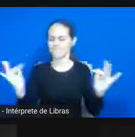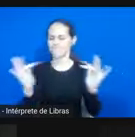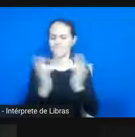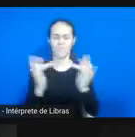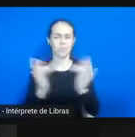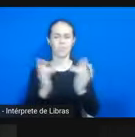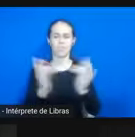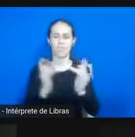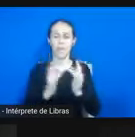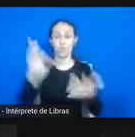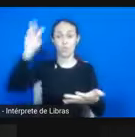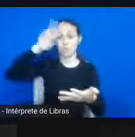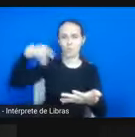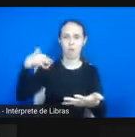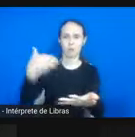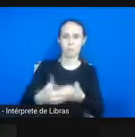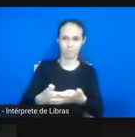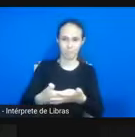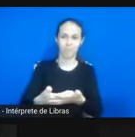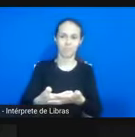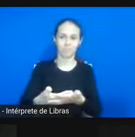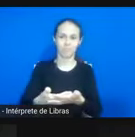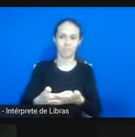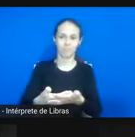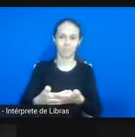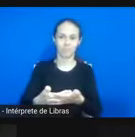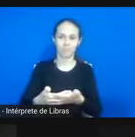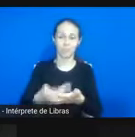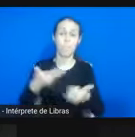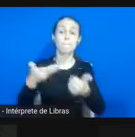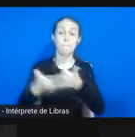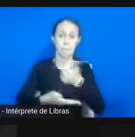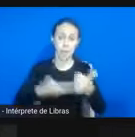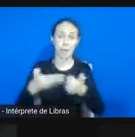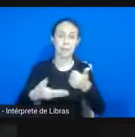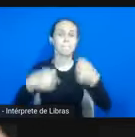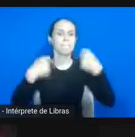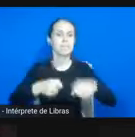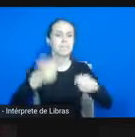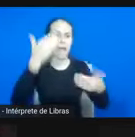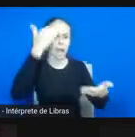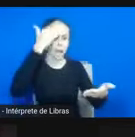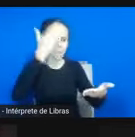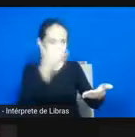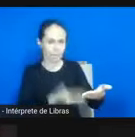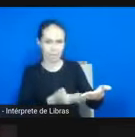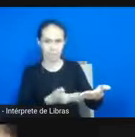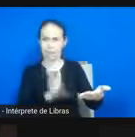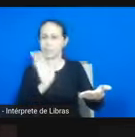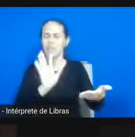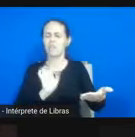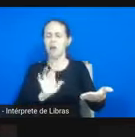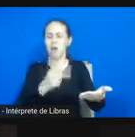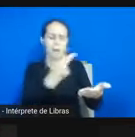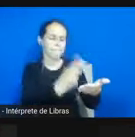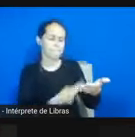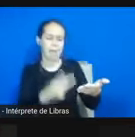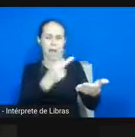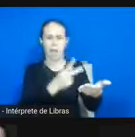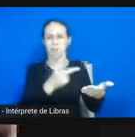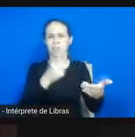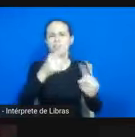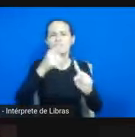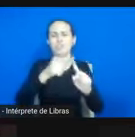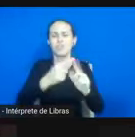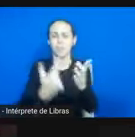mais do que ter contato com fontes históricas, elas têm que lidar com fontes históricas. Não apenas como ilustração, como está no livro didático. Não a que,